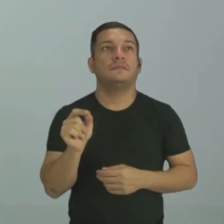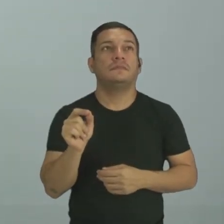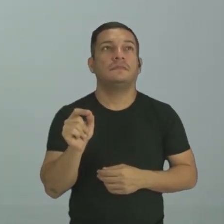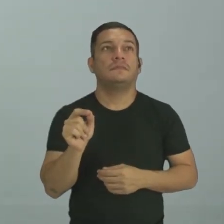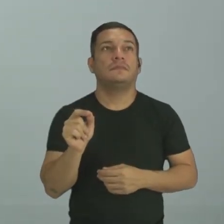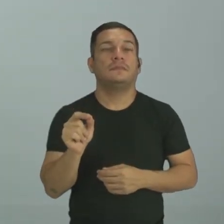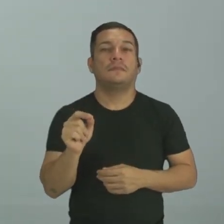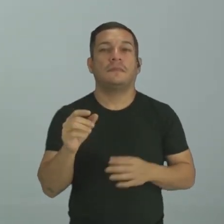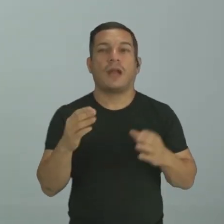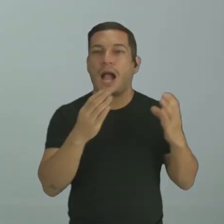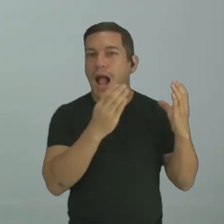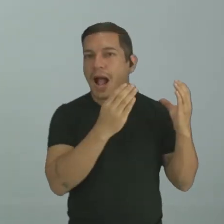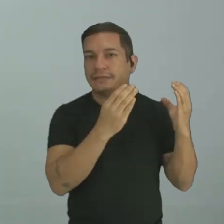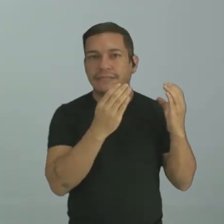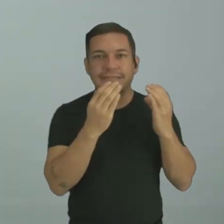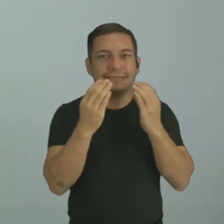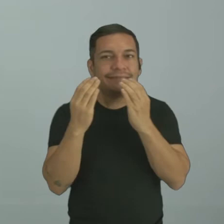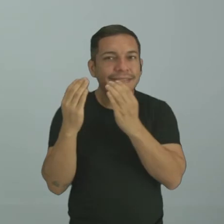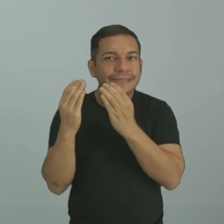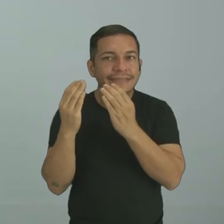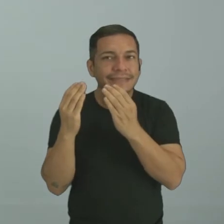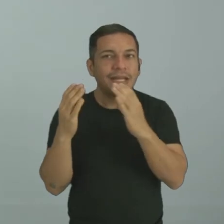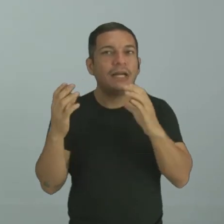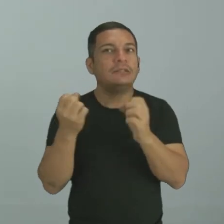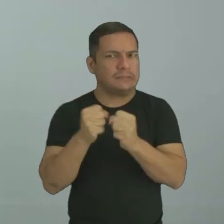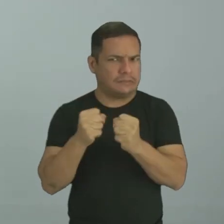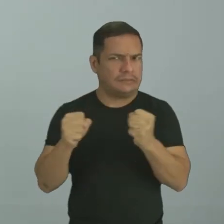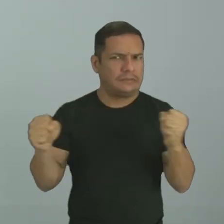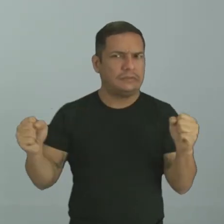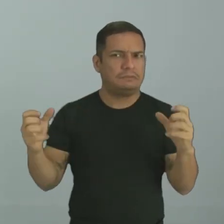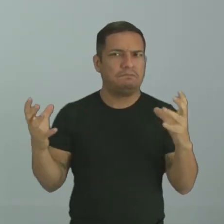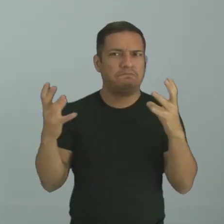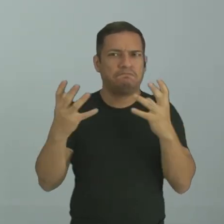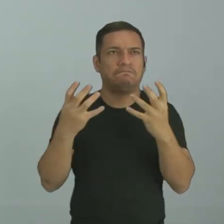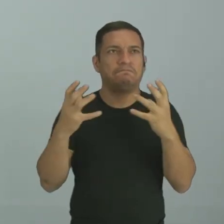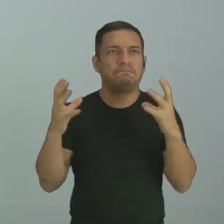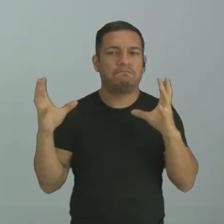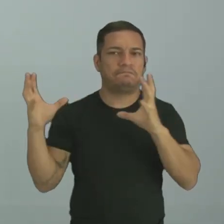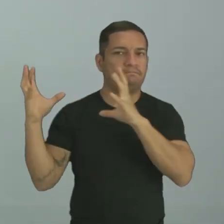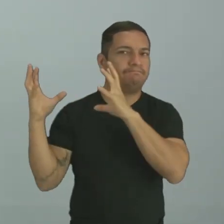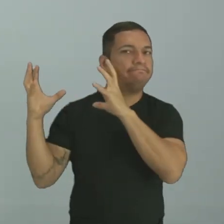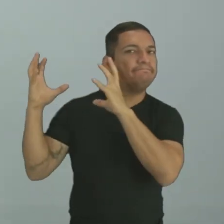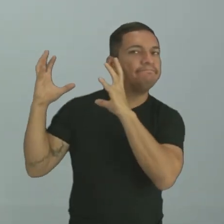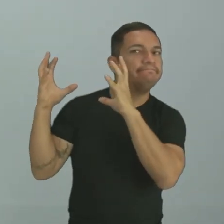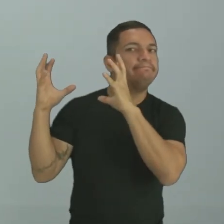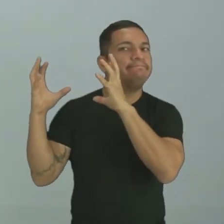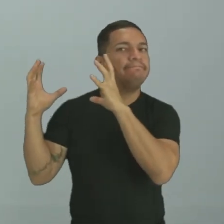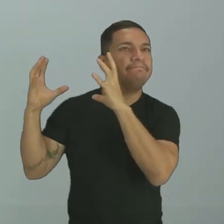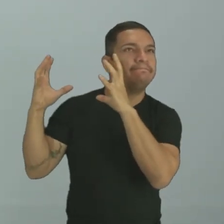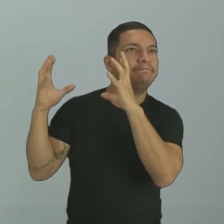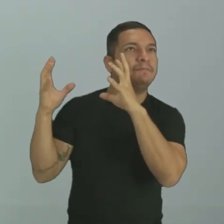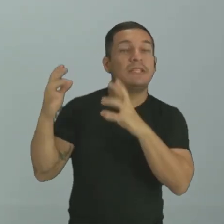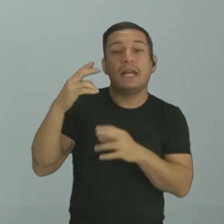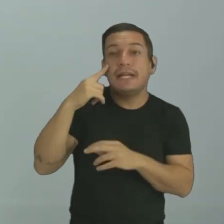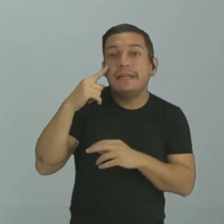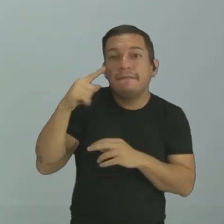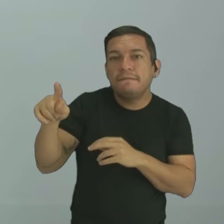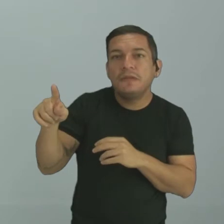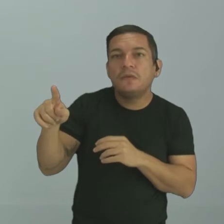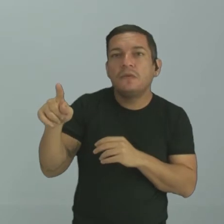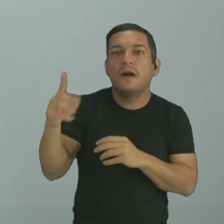Uma melancia, né? Uma melancia grande, né? Olha aqui, ele tá carregando a melancia. E quando ele viu a Magali,